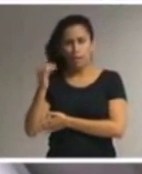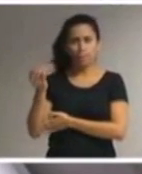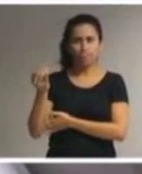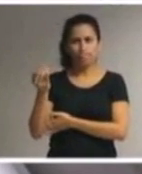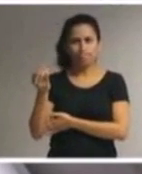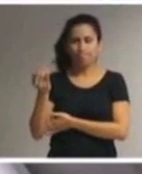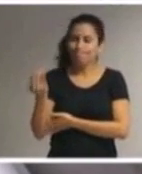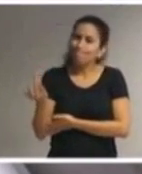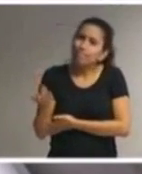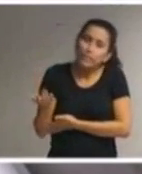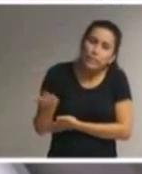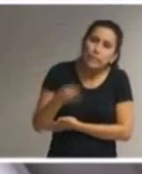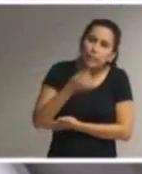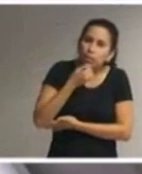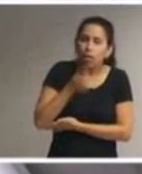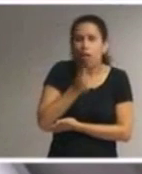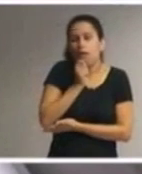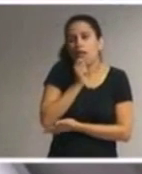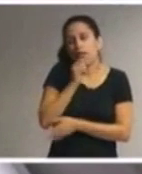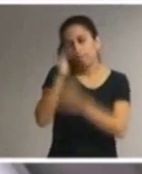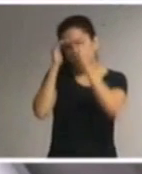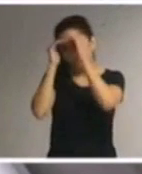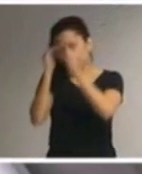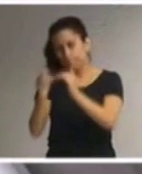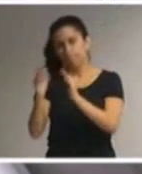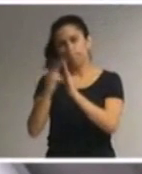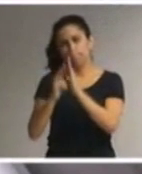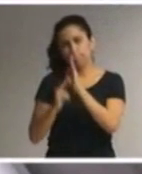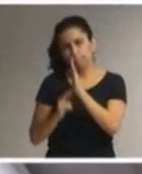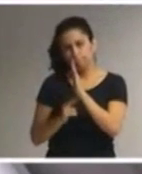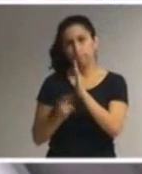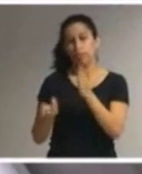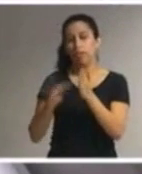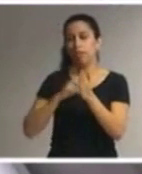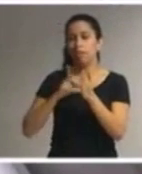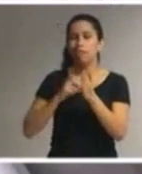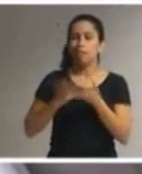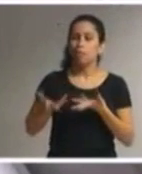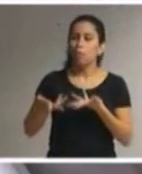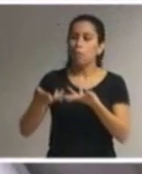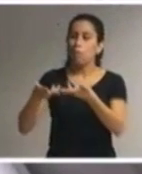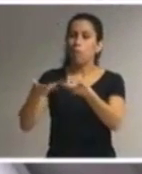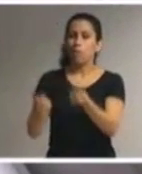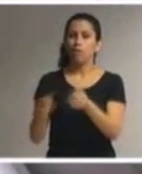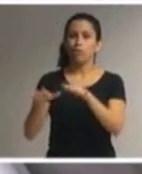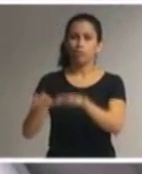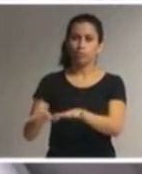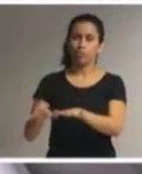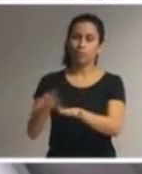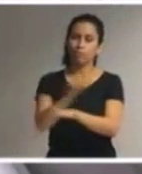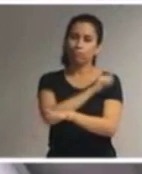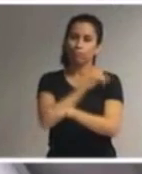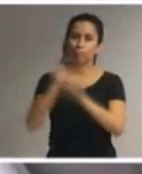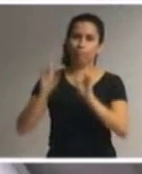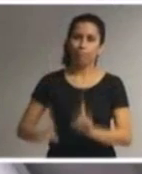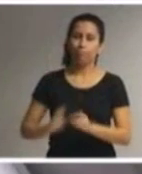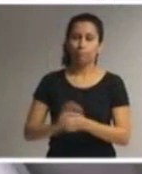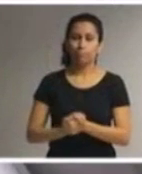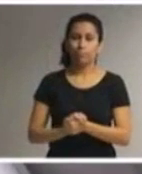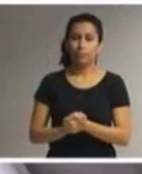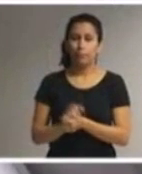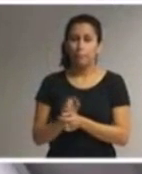cumpriram amplamente as obrigações de garantir acesso à educação com qualidade aos alunos com deficiência, sendo ainda